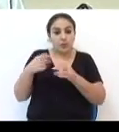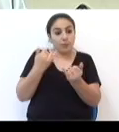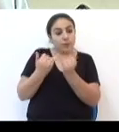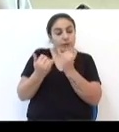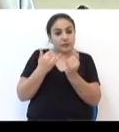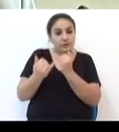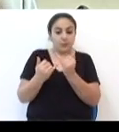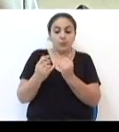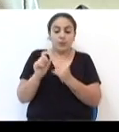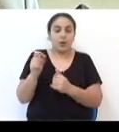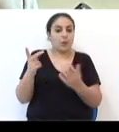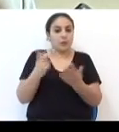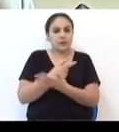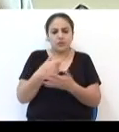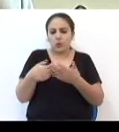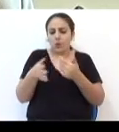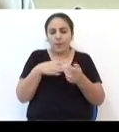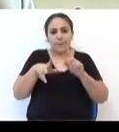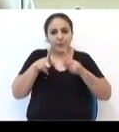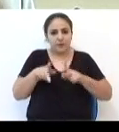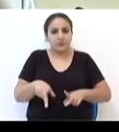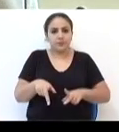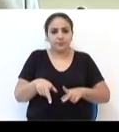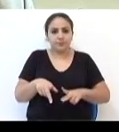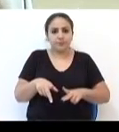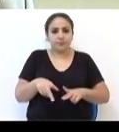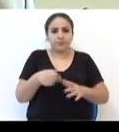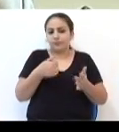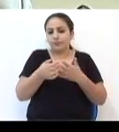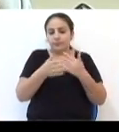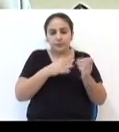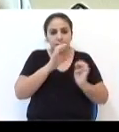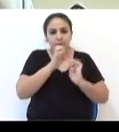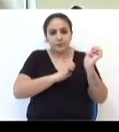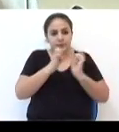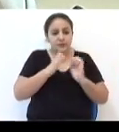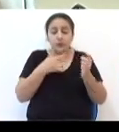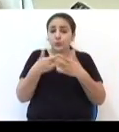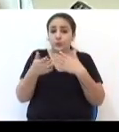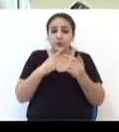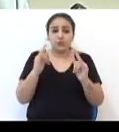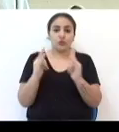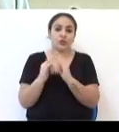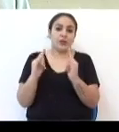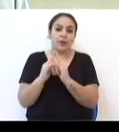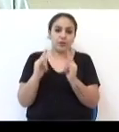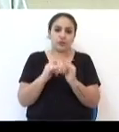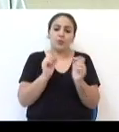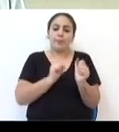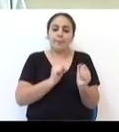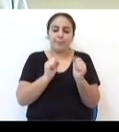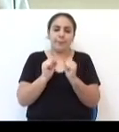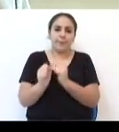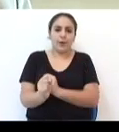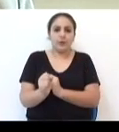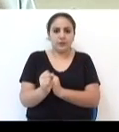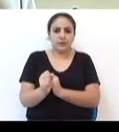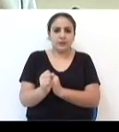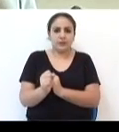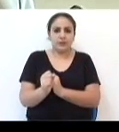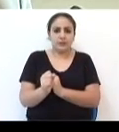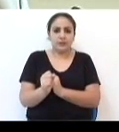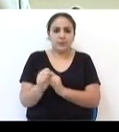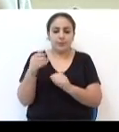hoje em Marau. Então, qualquer pessoa, qualquer empresa, qualquer entidade poderá ser